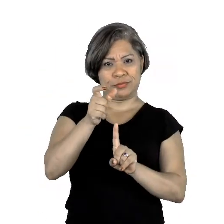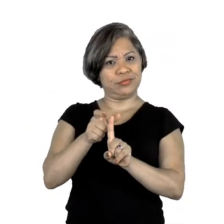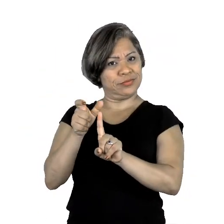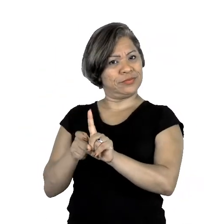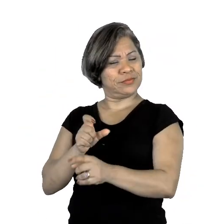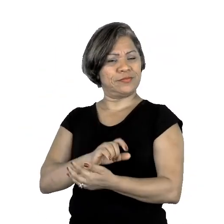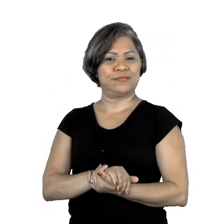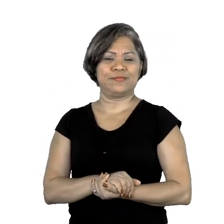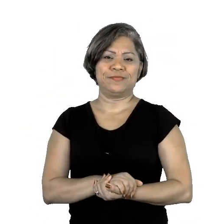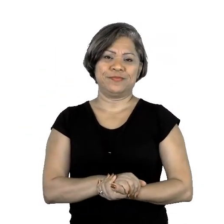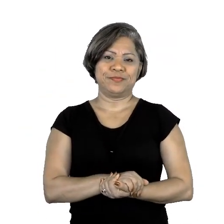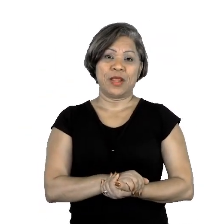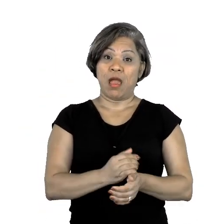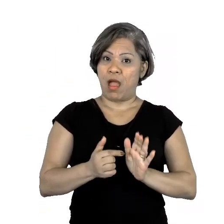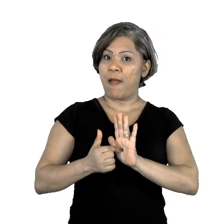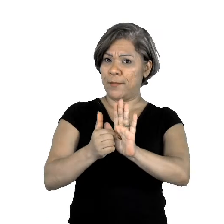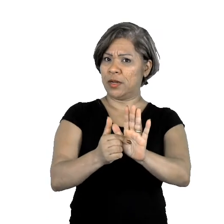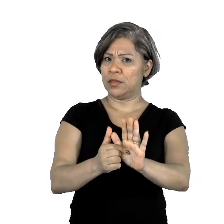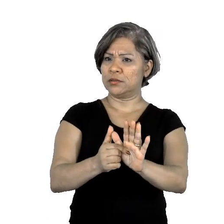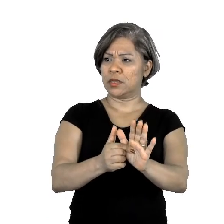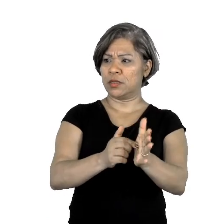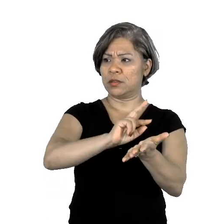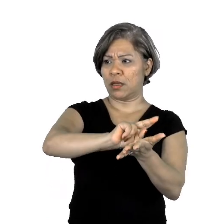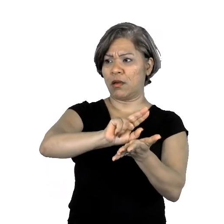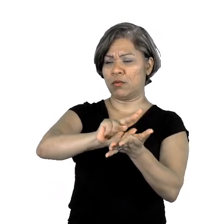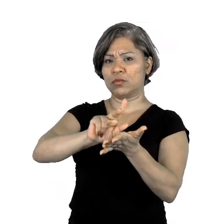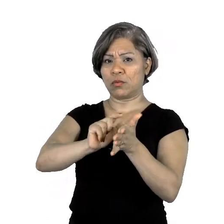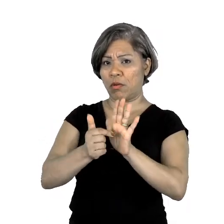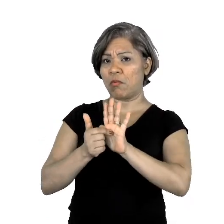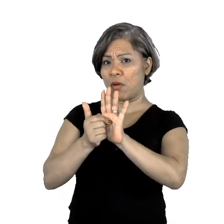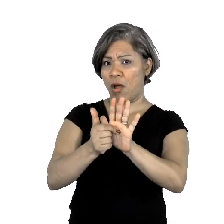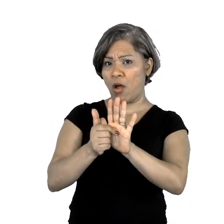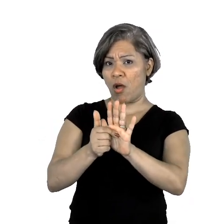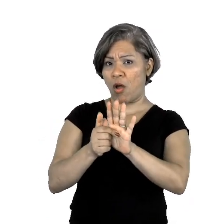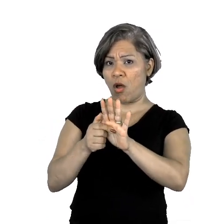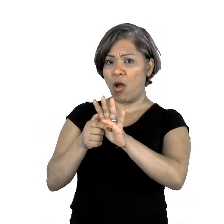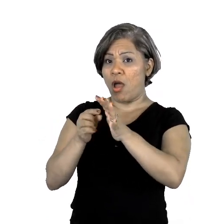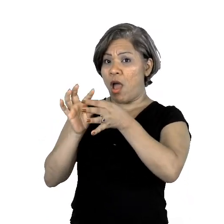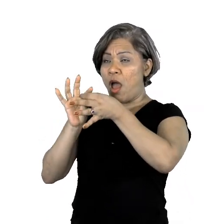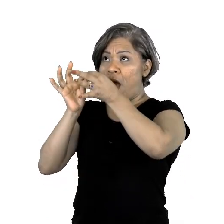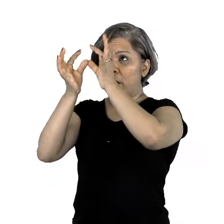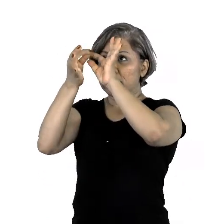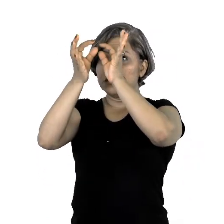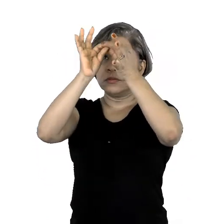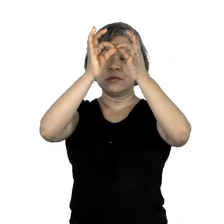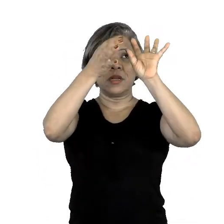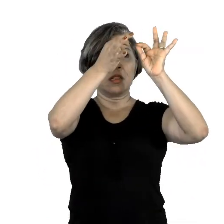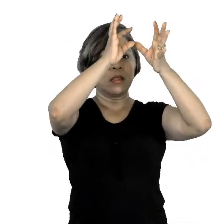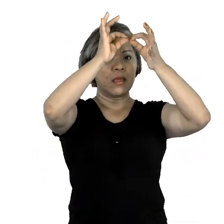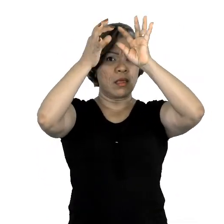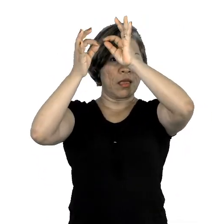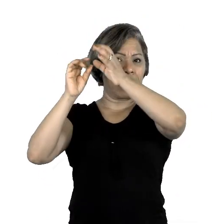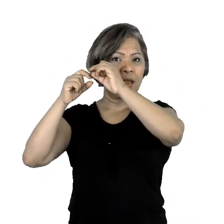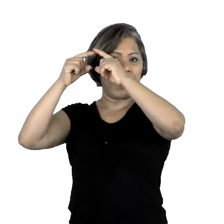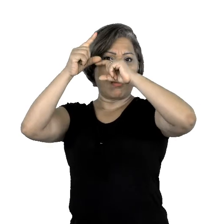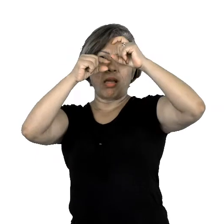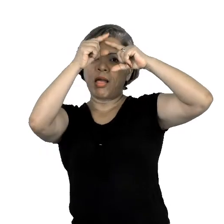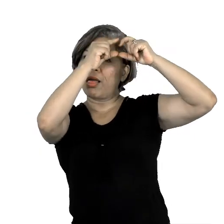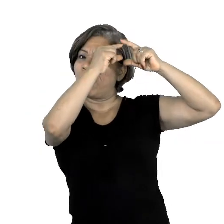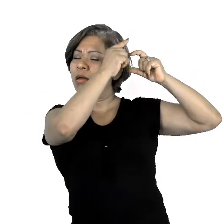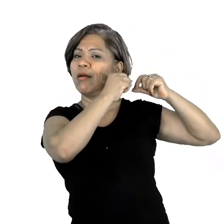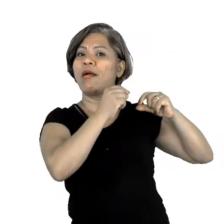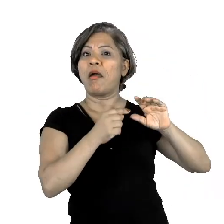recursos? Apresenta. As estrelinhas em volta do príncipe, que mostra pra gente o momento de